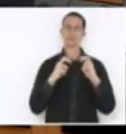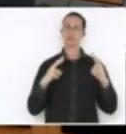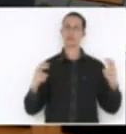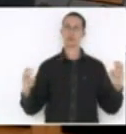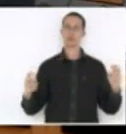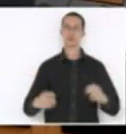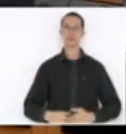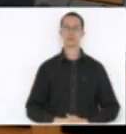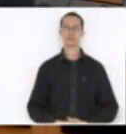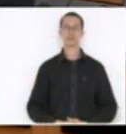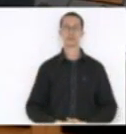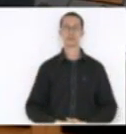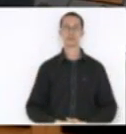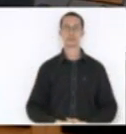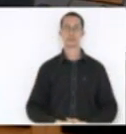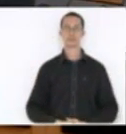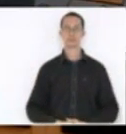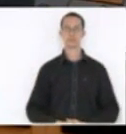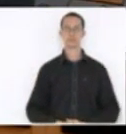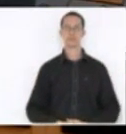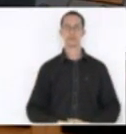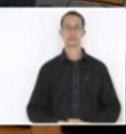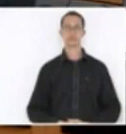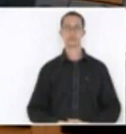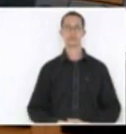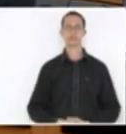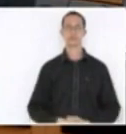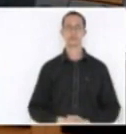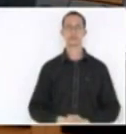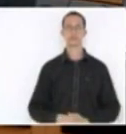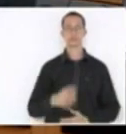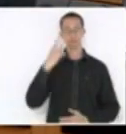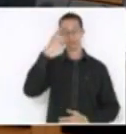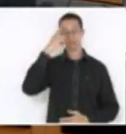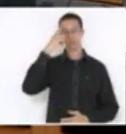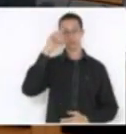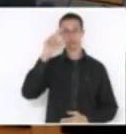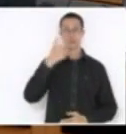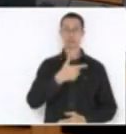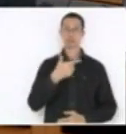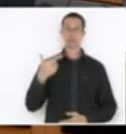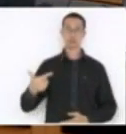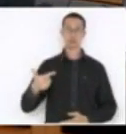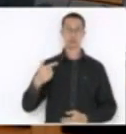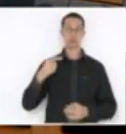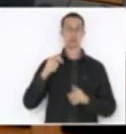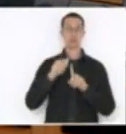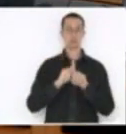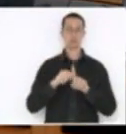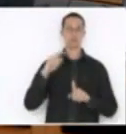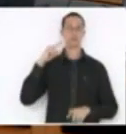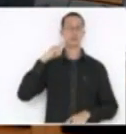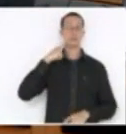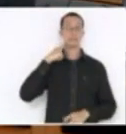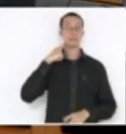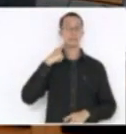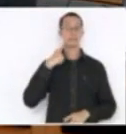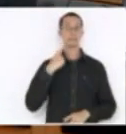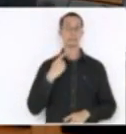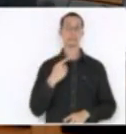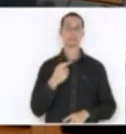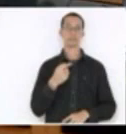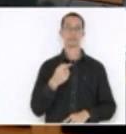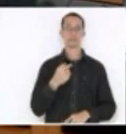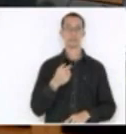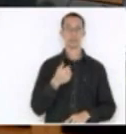Com data do dia 22 de maio, portanto, 12 dias depois da